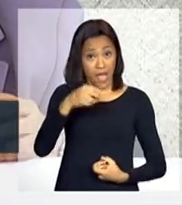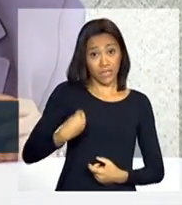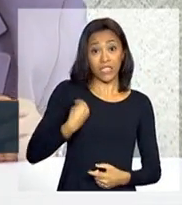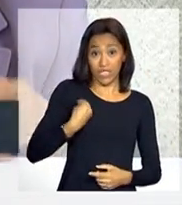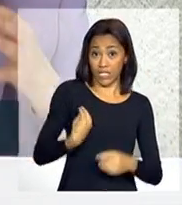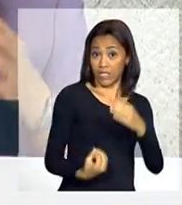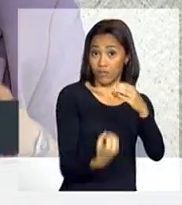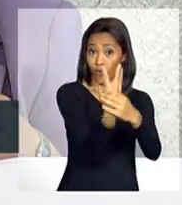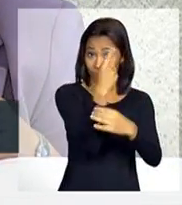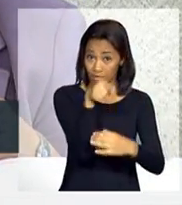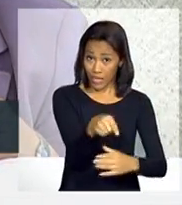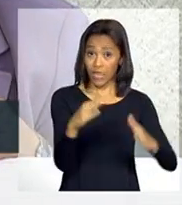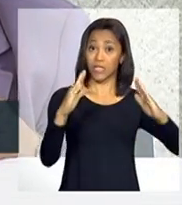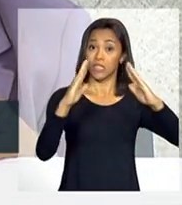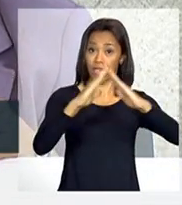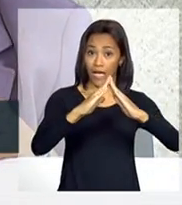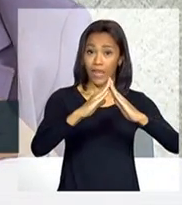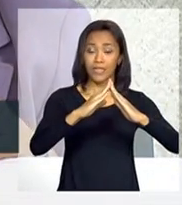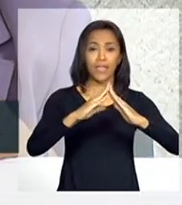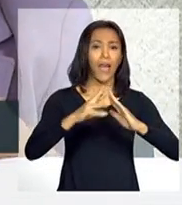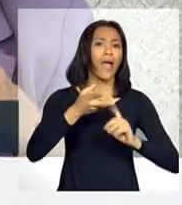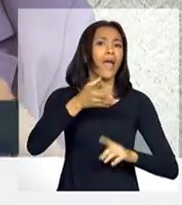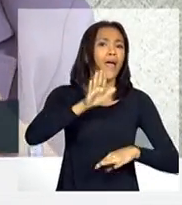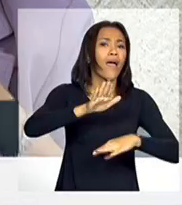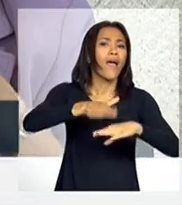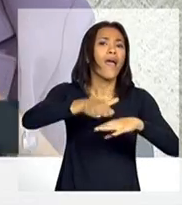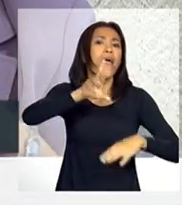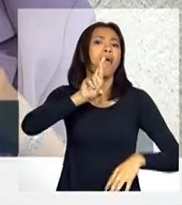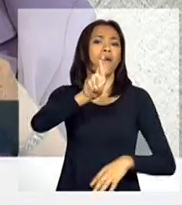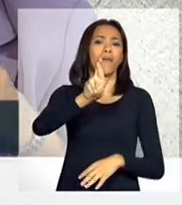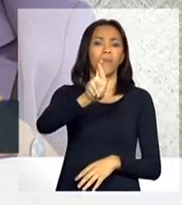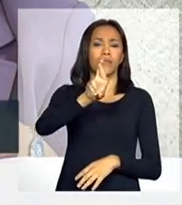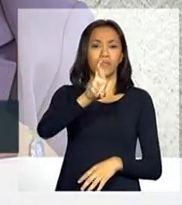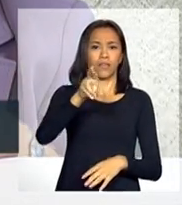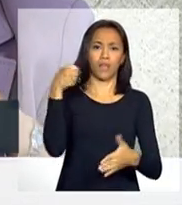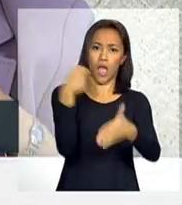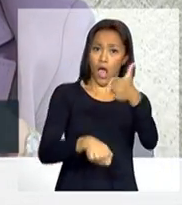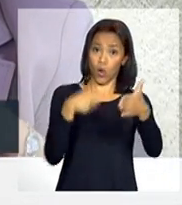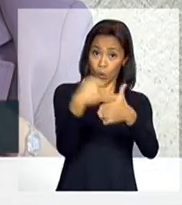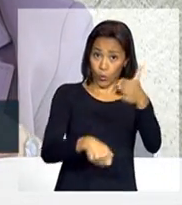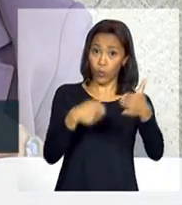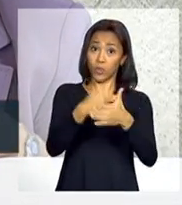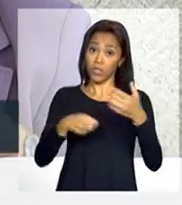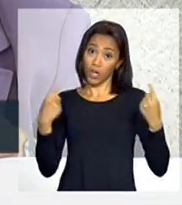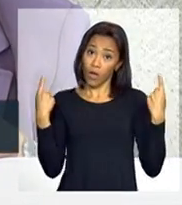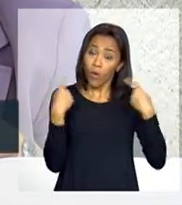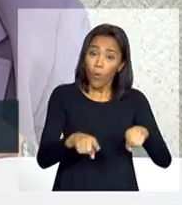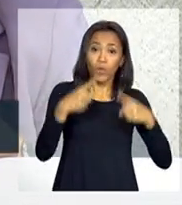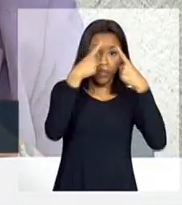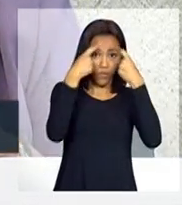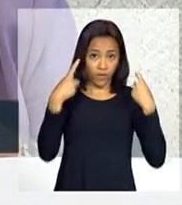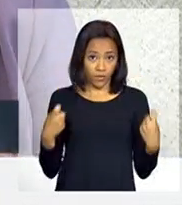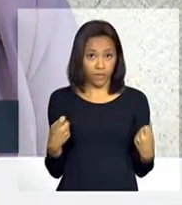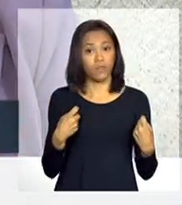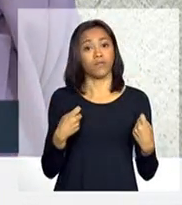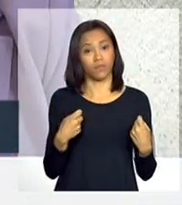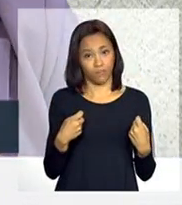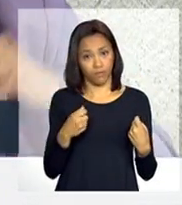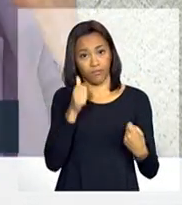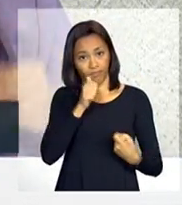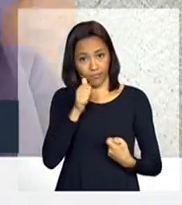é o símbolo da luta pelo enfrentamento à violência contra as mulheres. E é